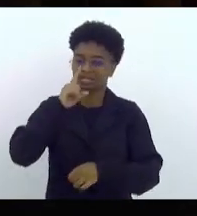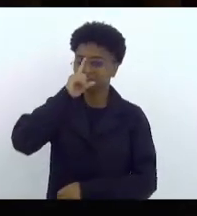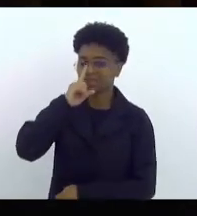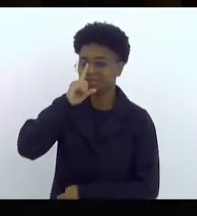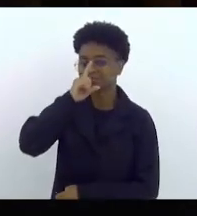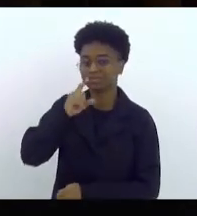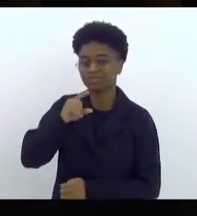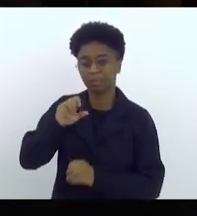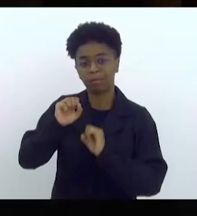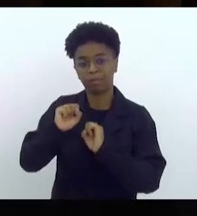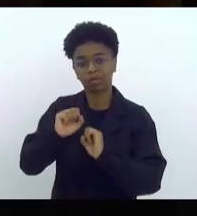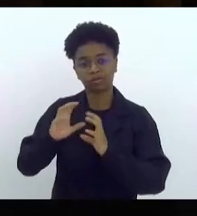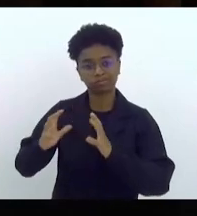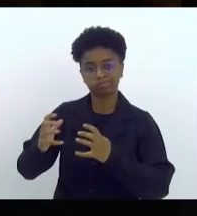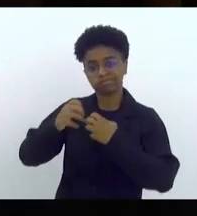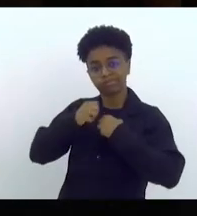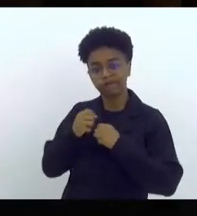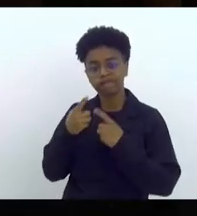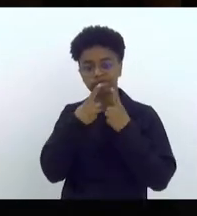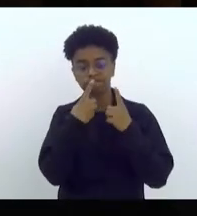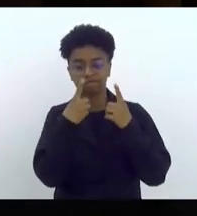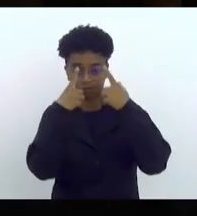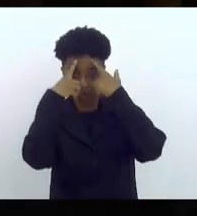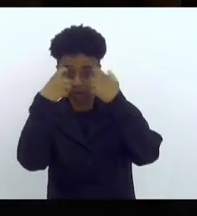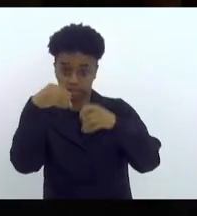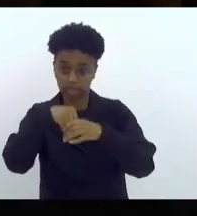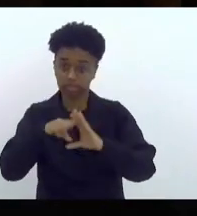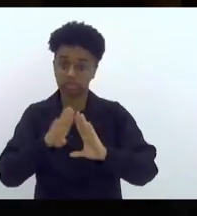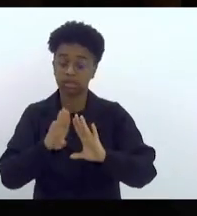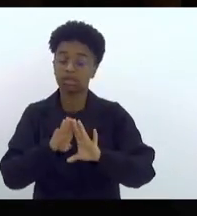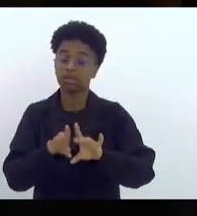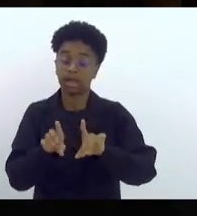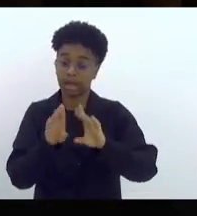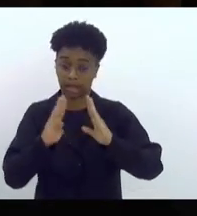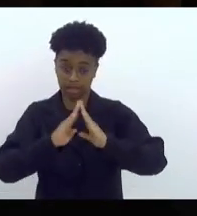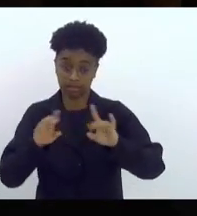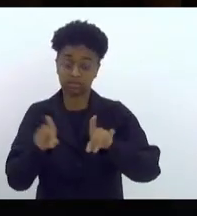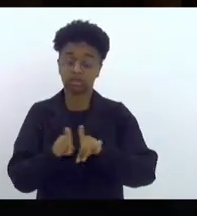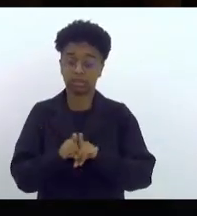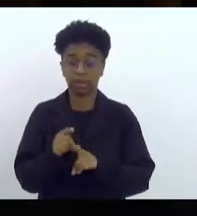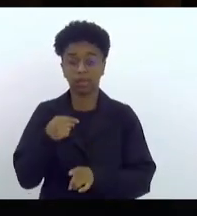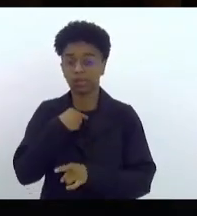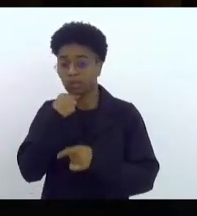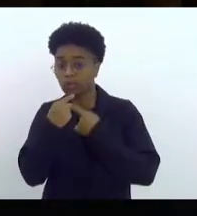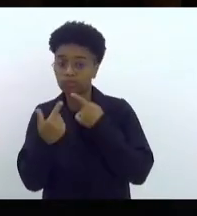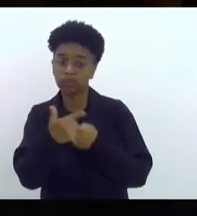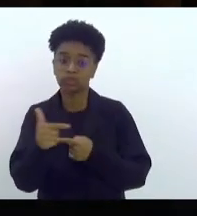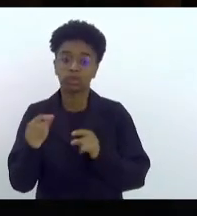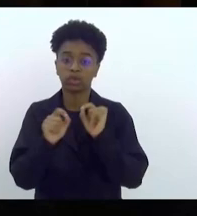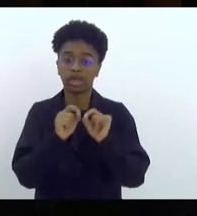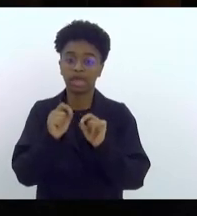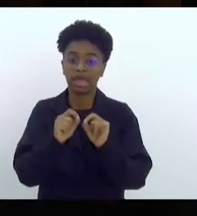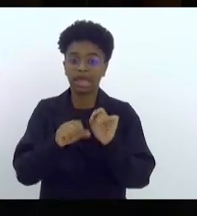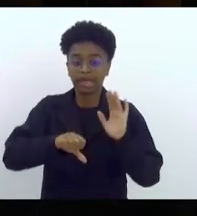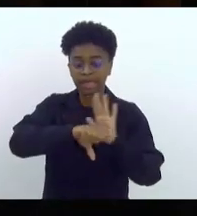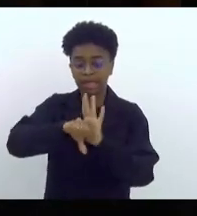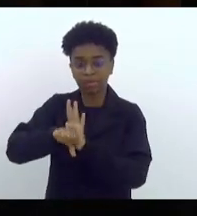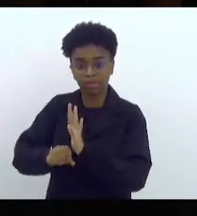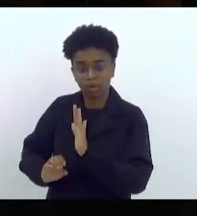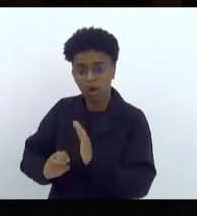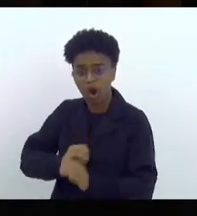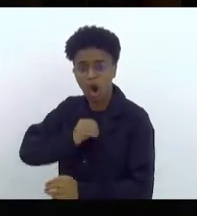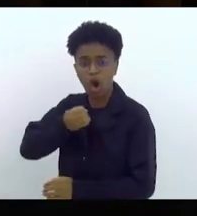a essa violência doméstica, mas eu não tenho dúvida também que o crescimento de crimes de ódio é